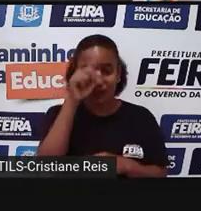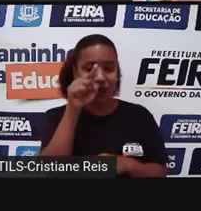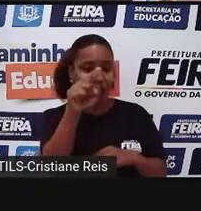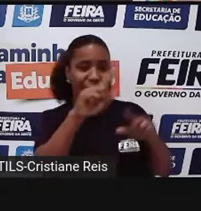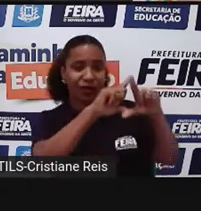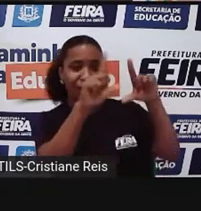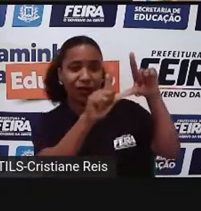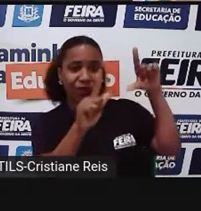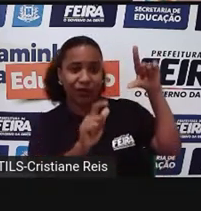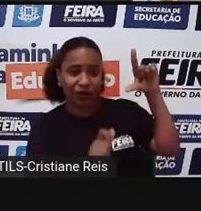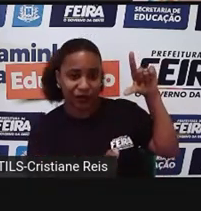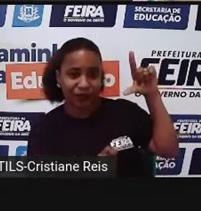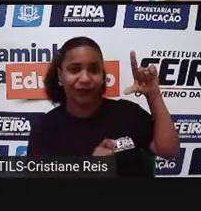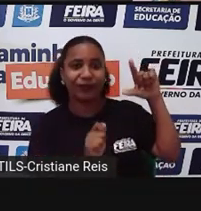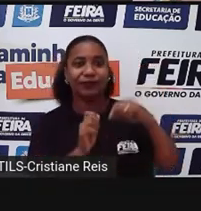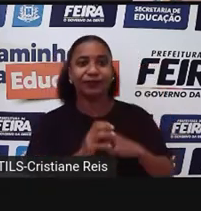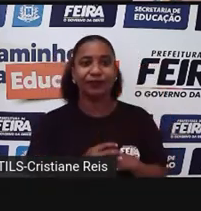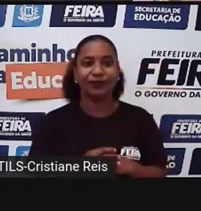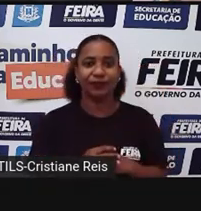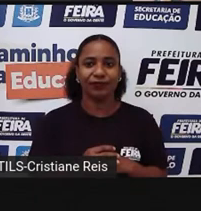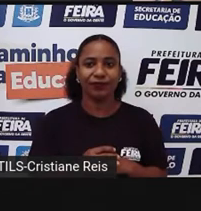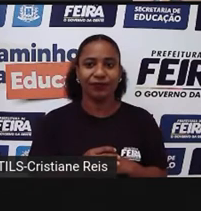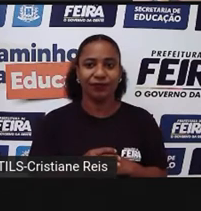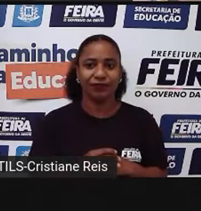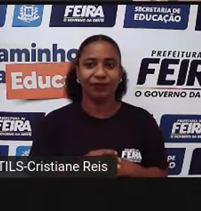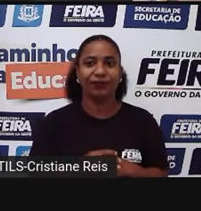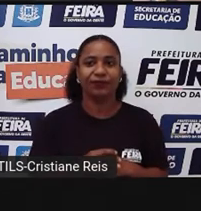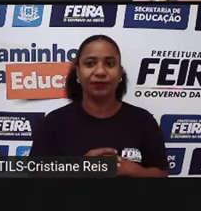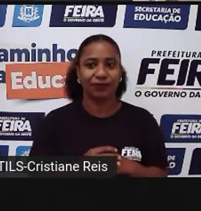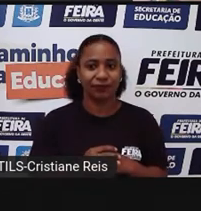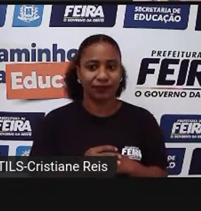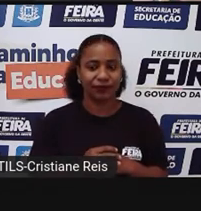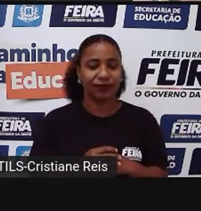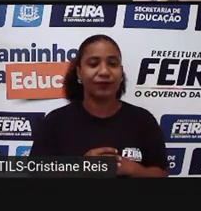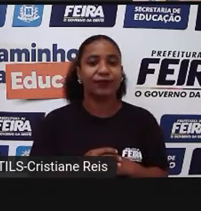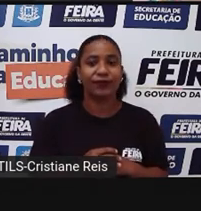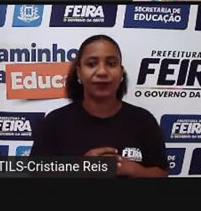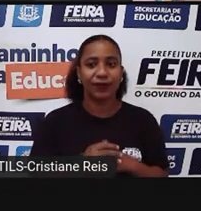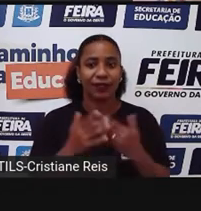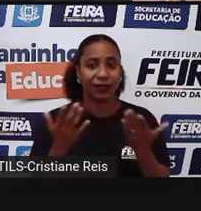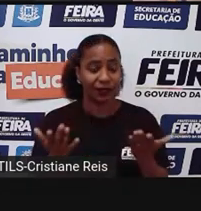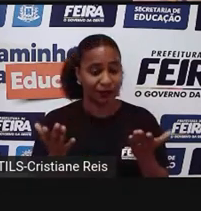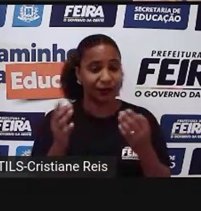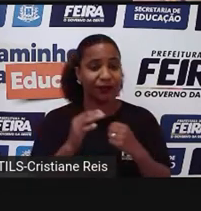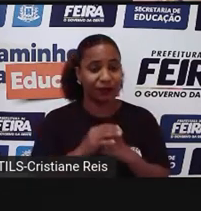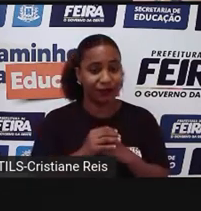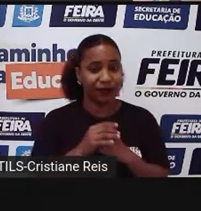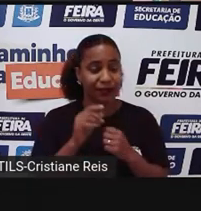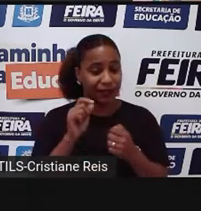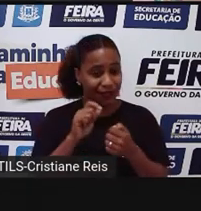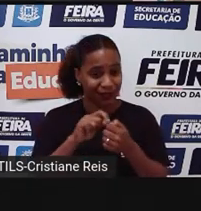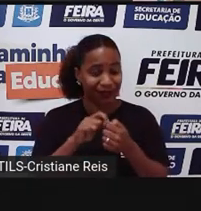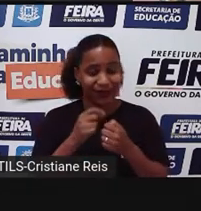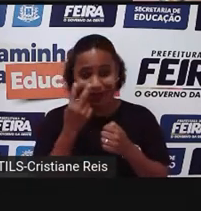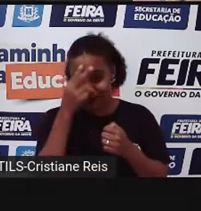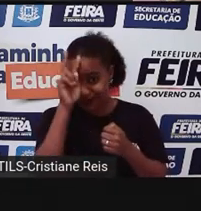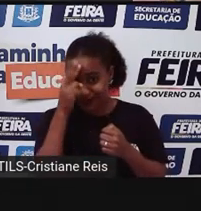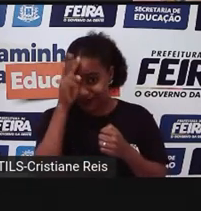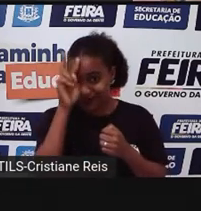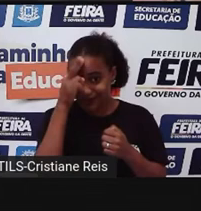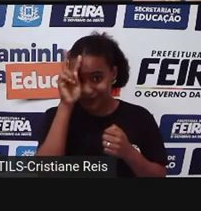Rapidamente, que eu falei, eu citei, é também um mito. Já a lenda, a lenda, ela é